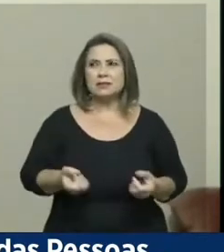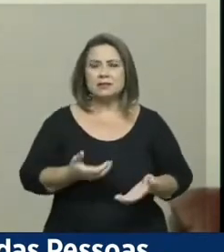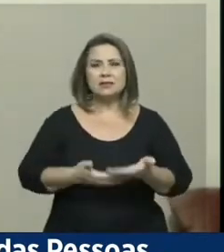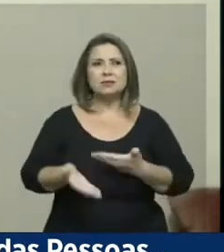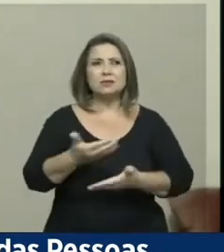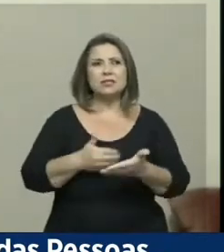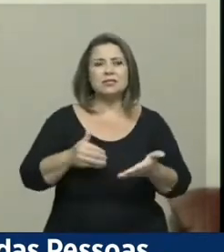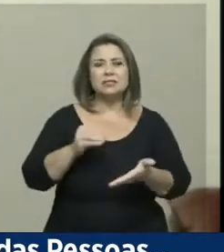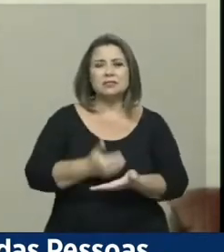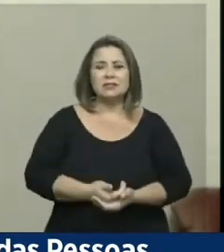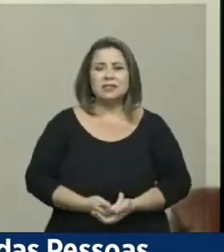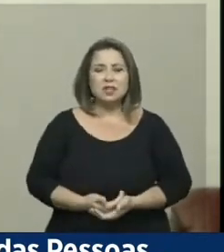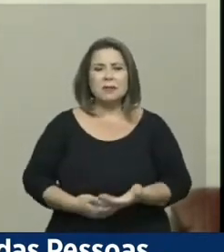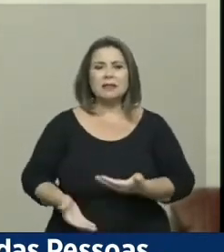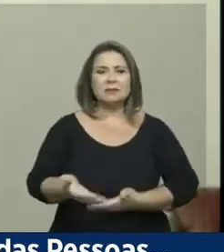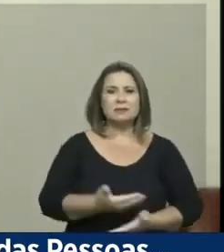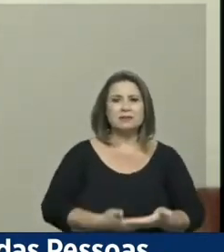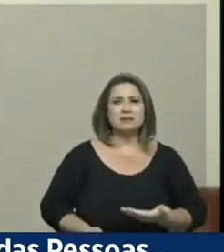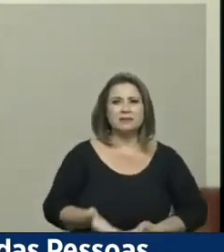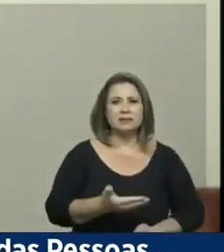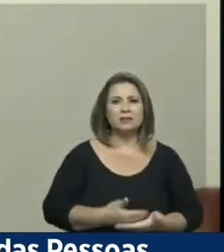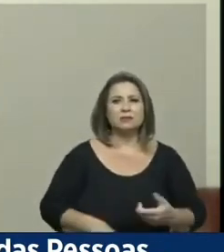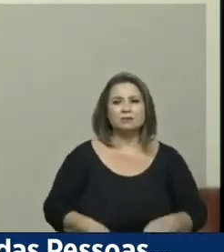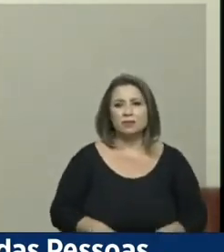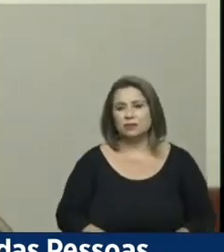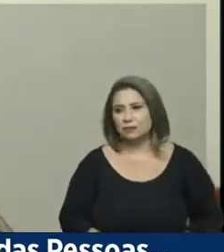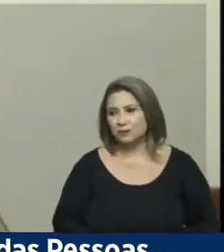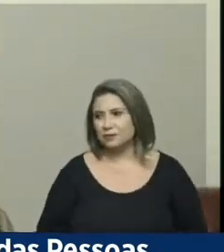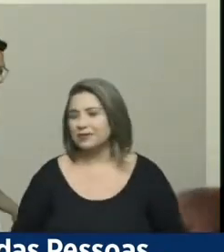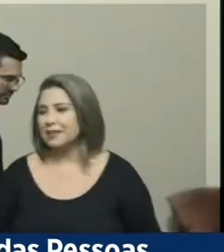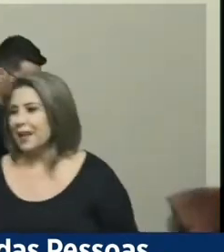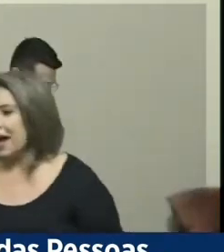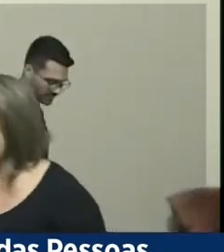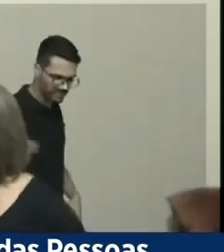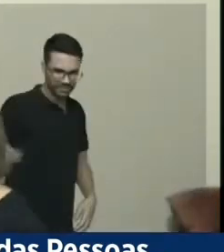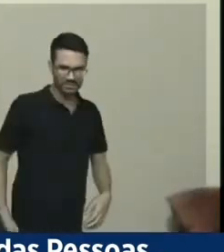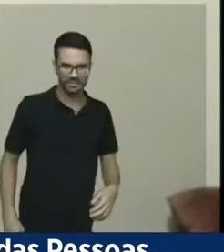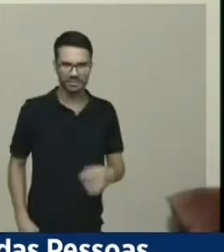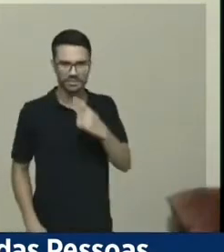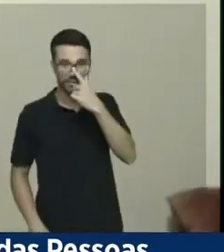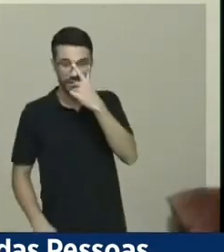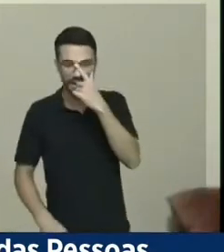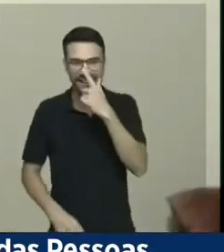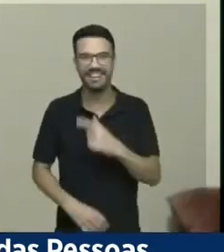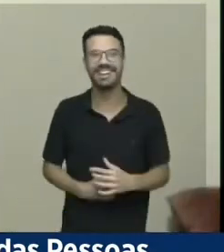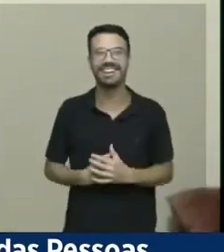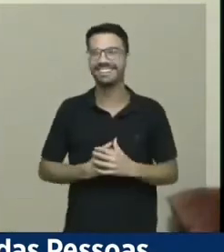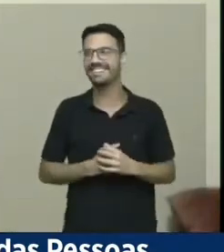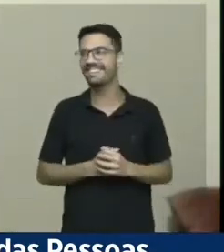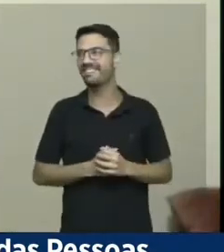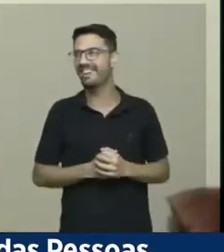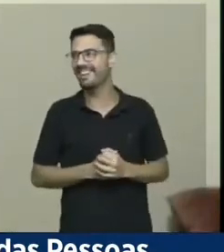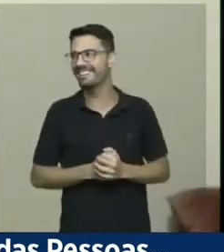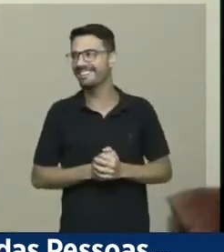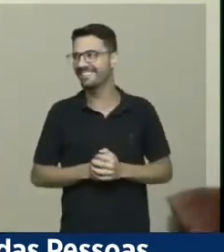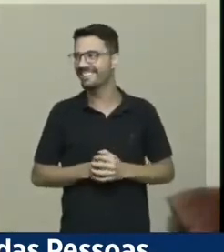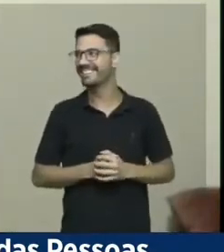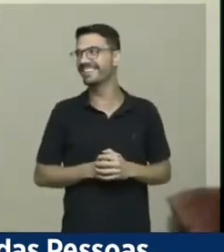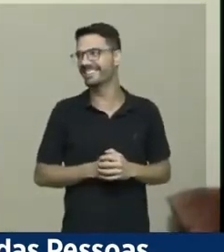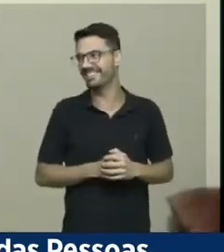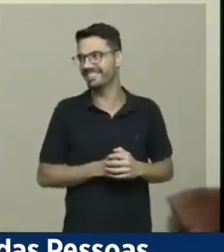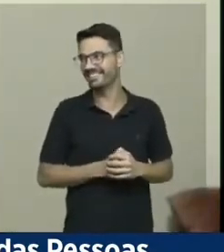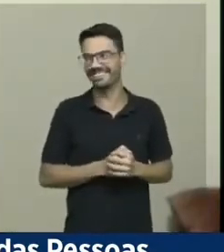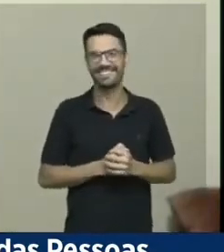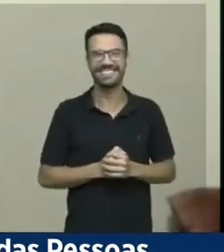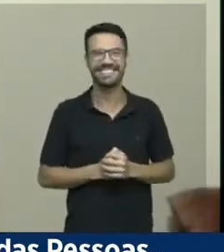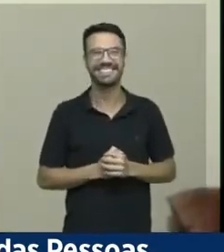dos assentos dos conselhos, foi uma decisão de governo, uma decisão da gestão,